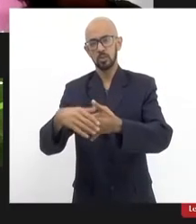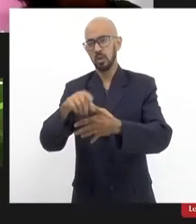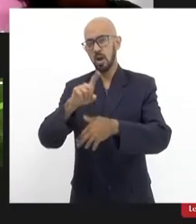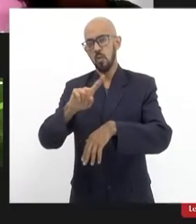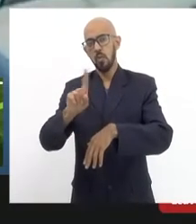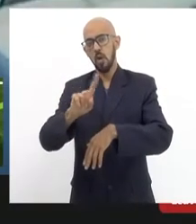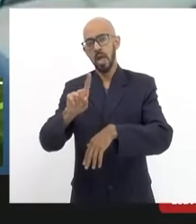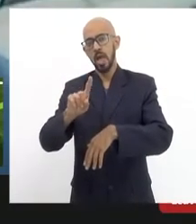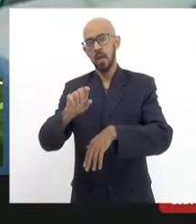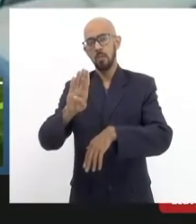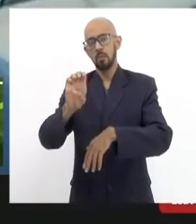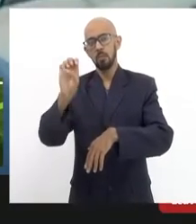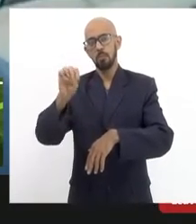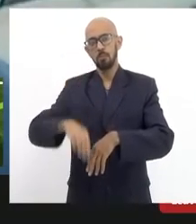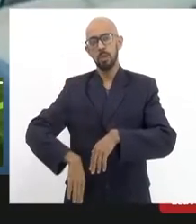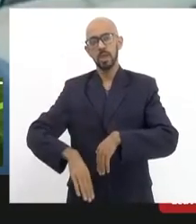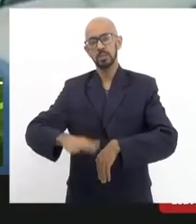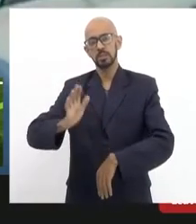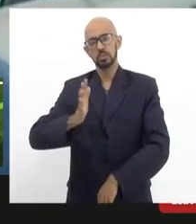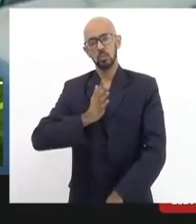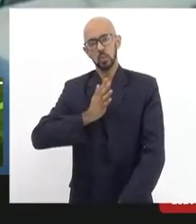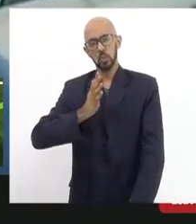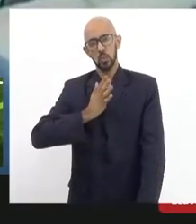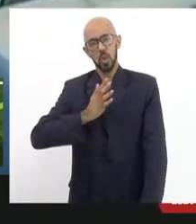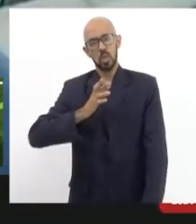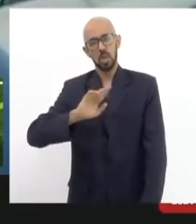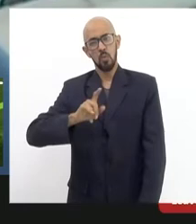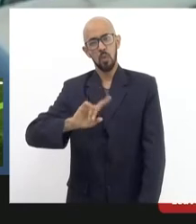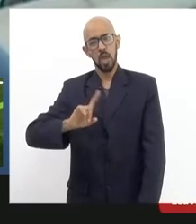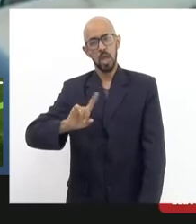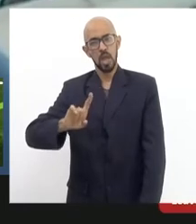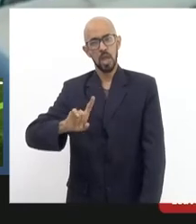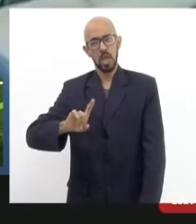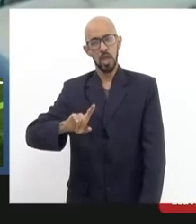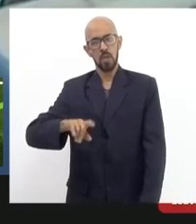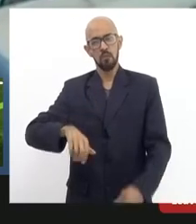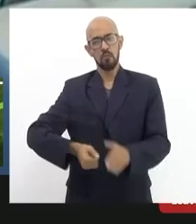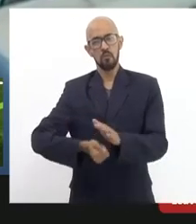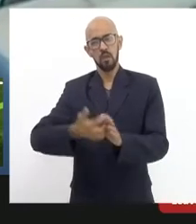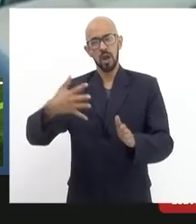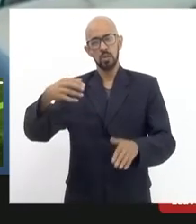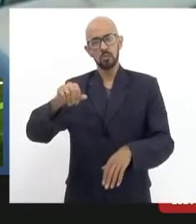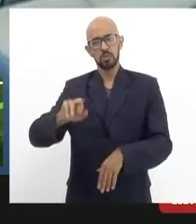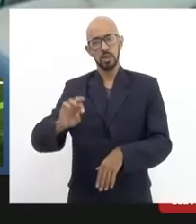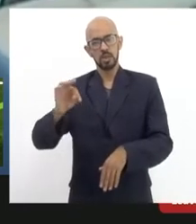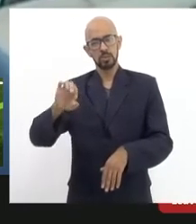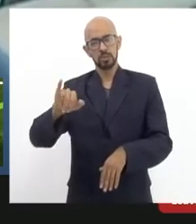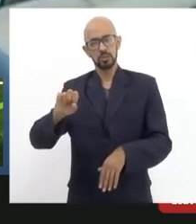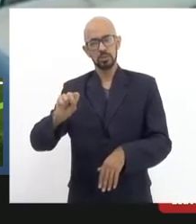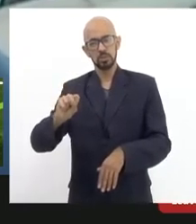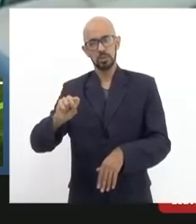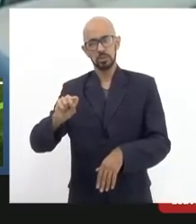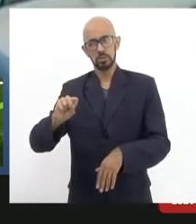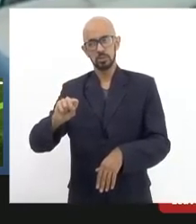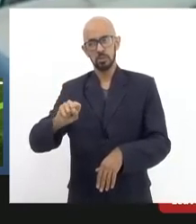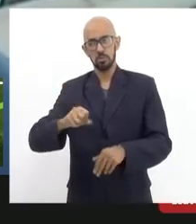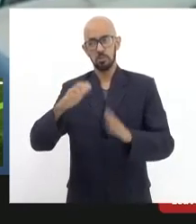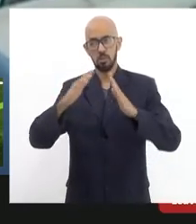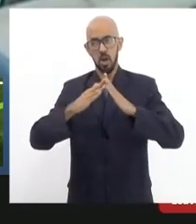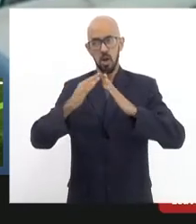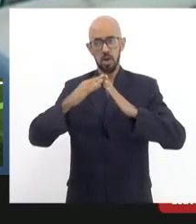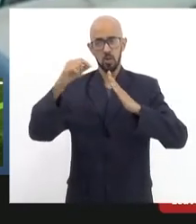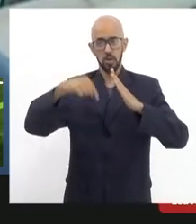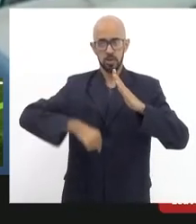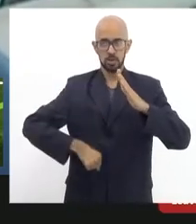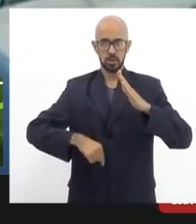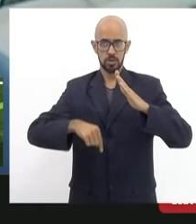propagado por aí não é um bem dispensável vários artistas moram vários artistas moram em Santa Tereza